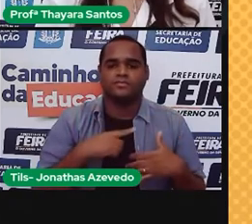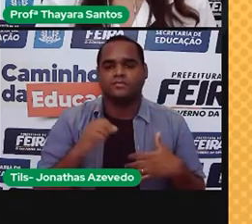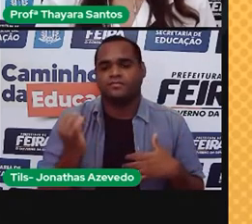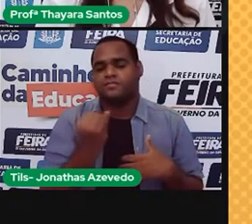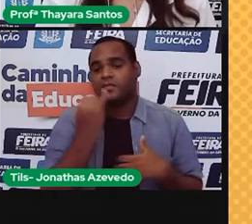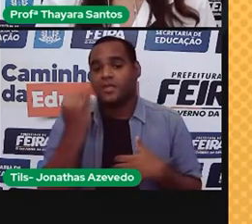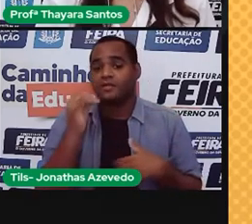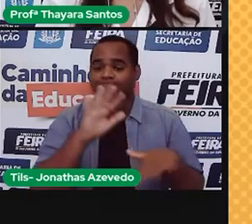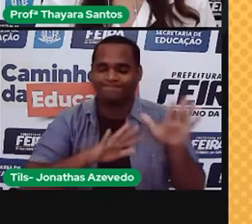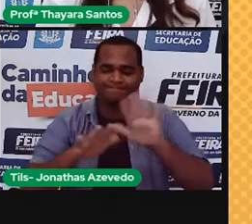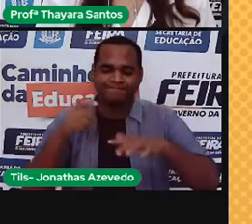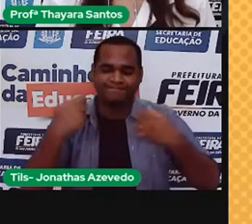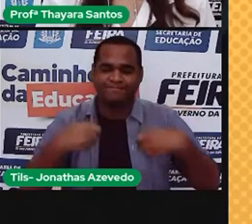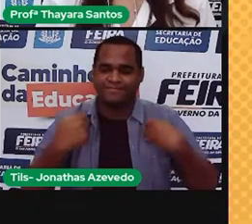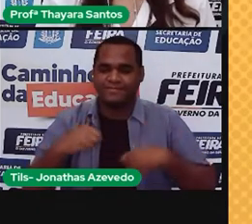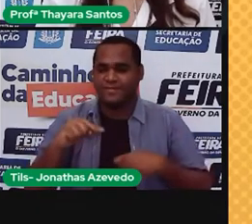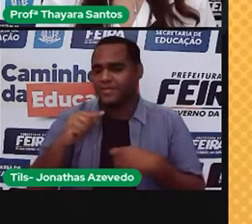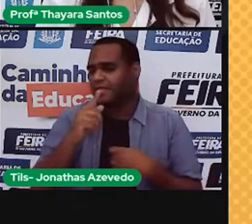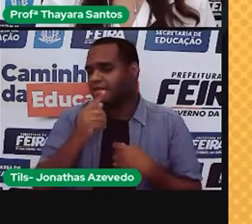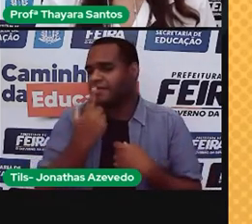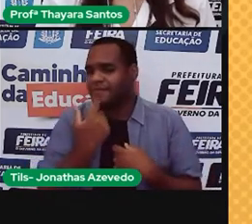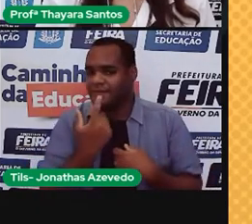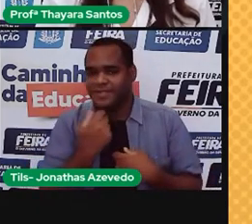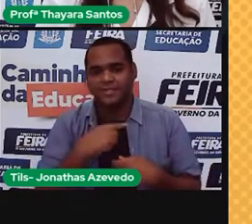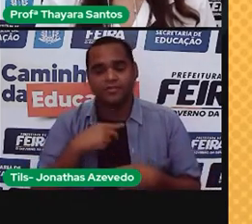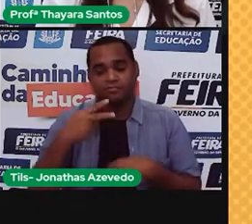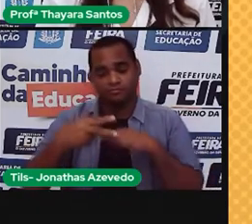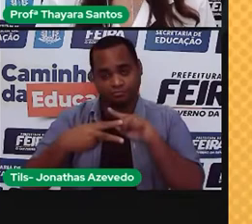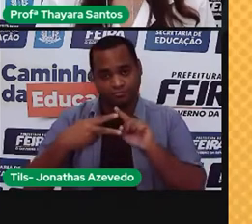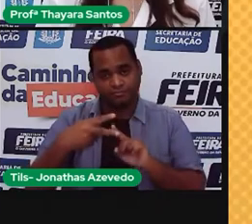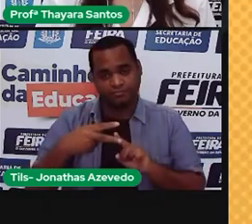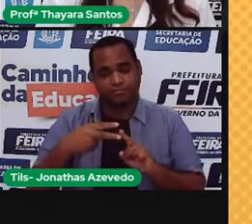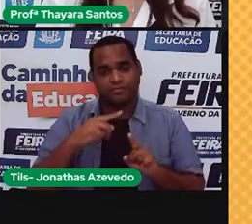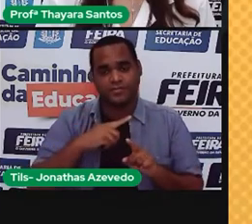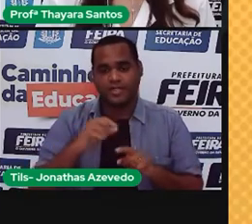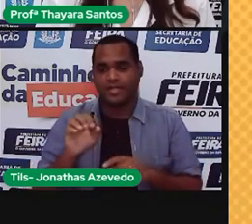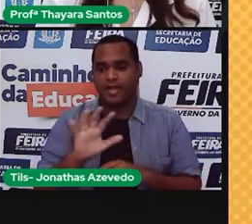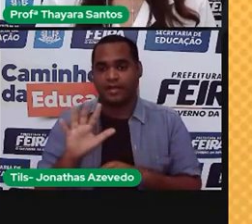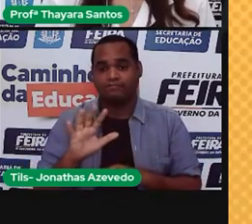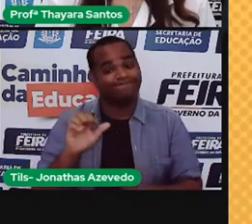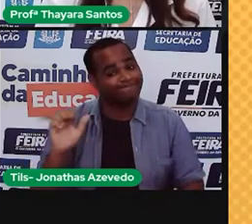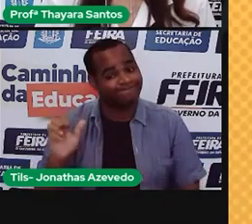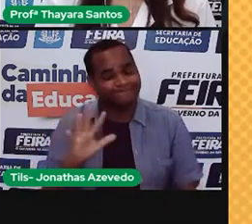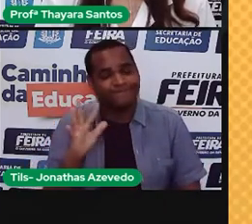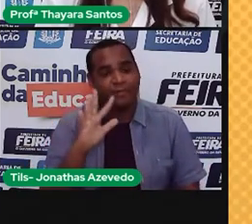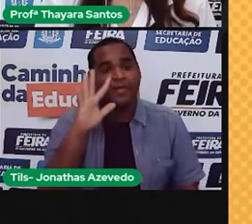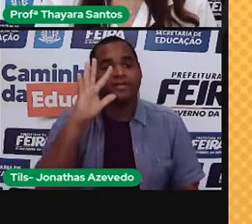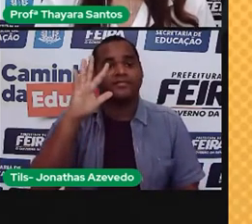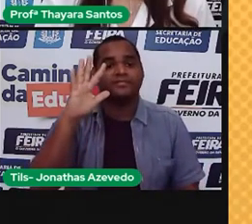A vermelha ainda está classificada em dois patamares, cara e muito cara.